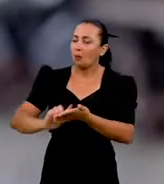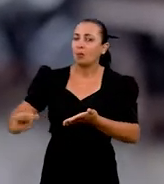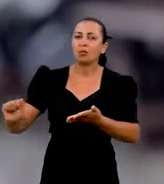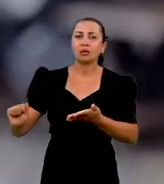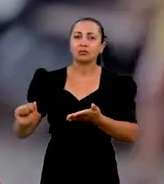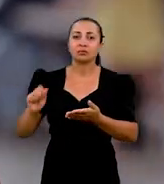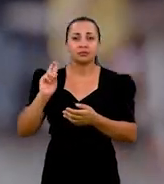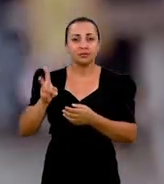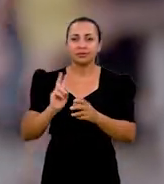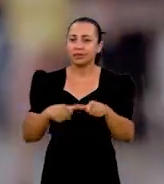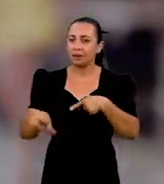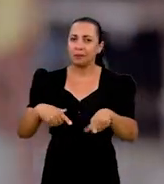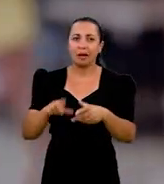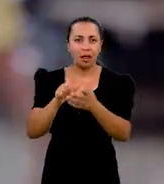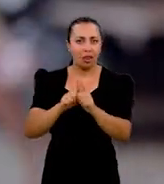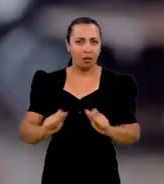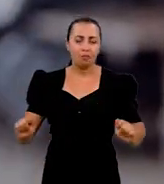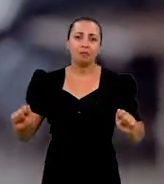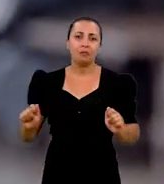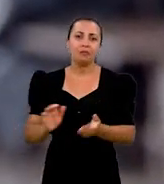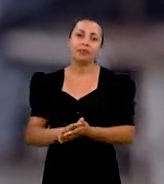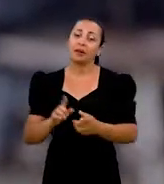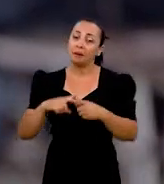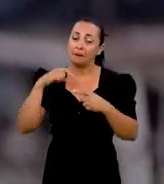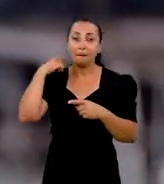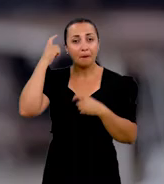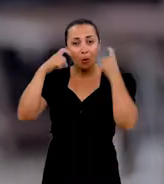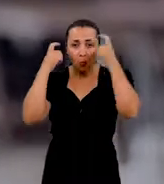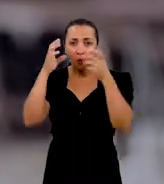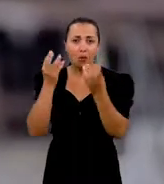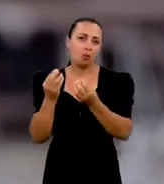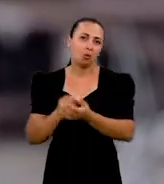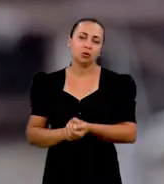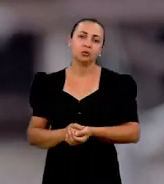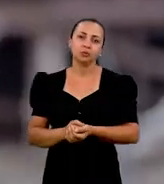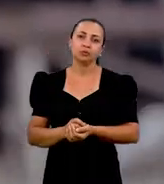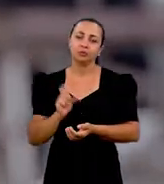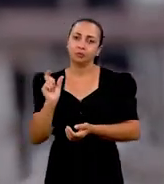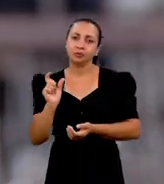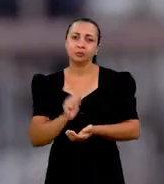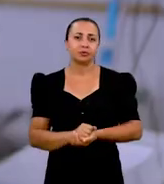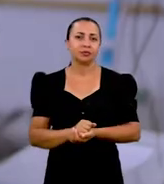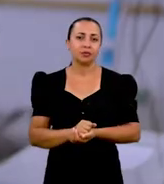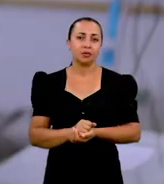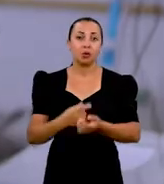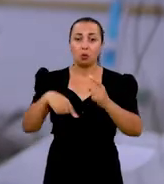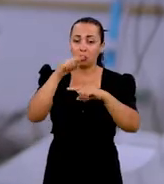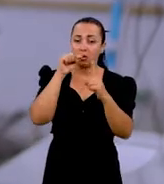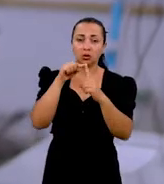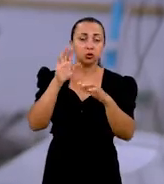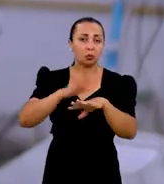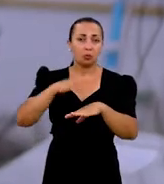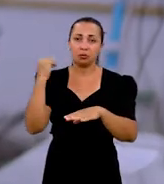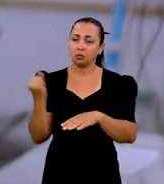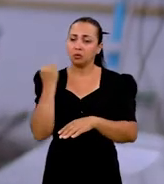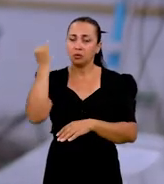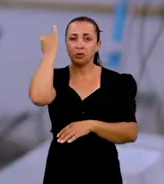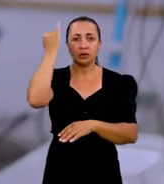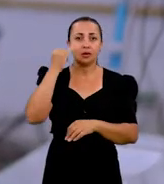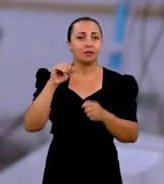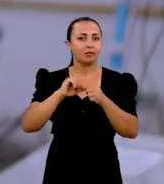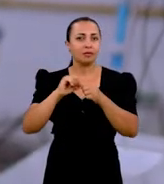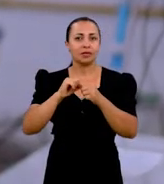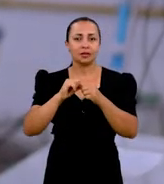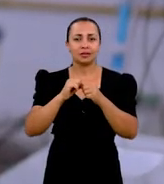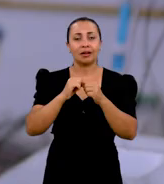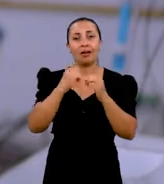cuidado com o engenho. Eu sempre trabalho com limpeza e eu me preocupo muito dessa parte. O objetivo principal do projeto de